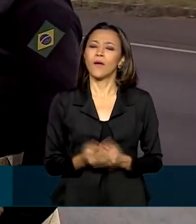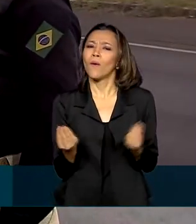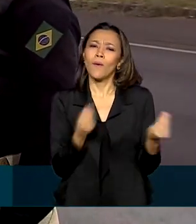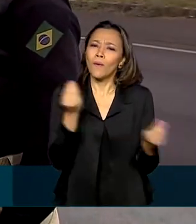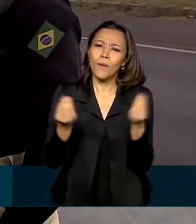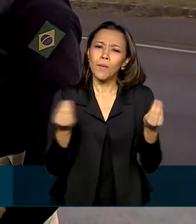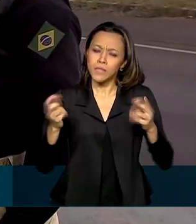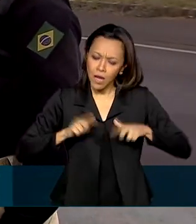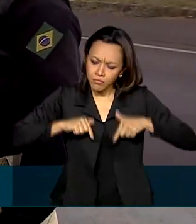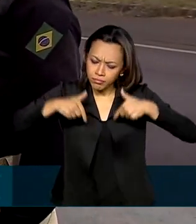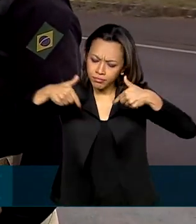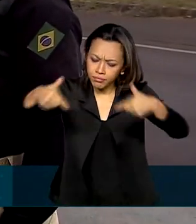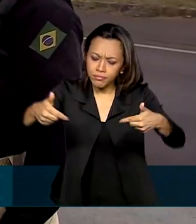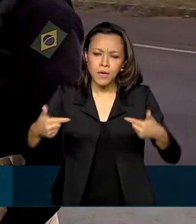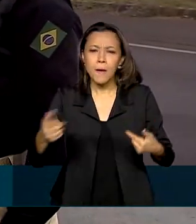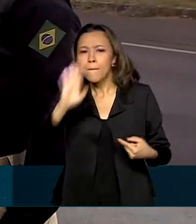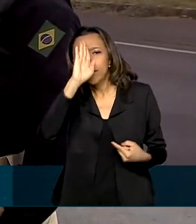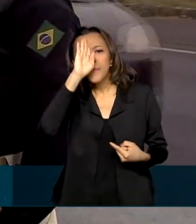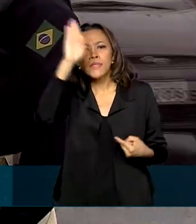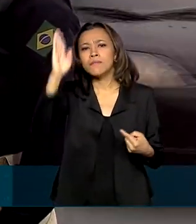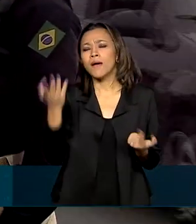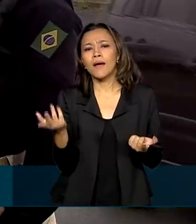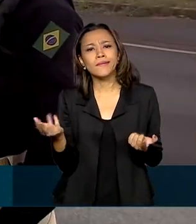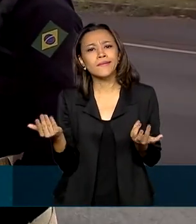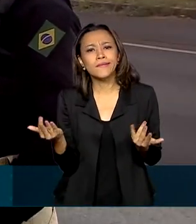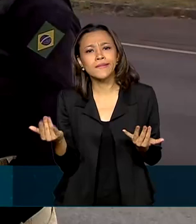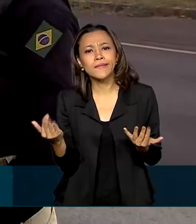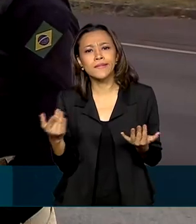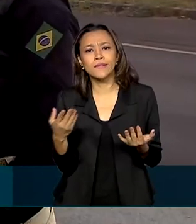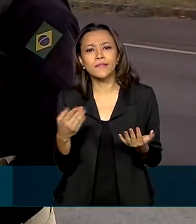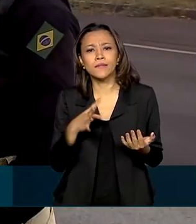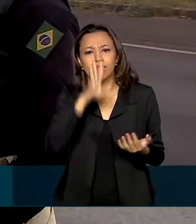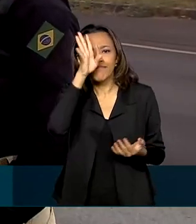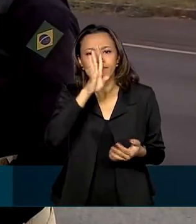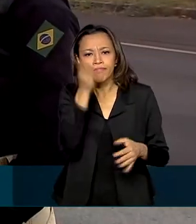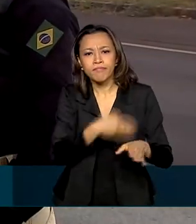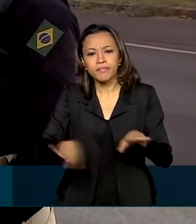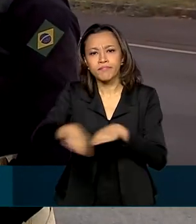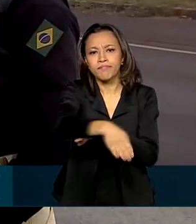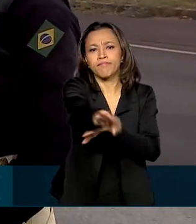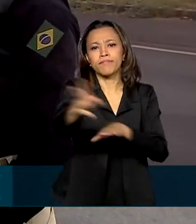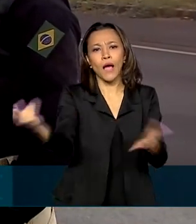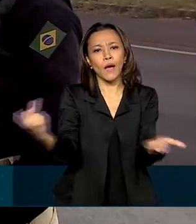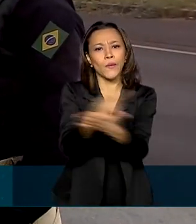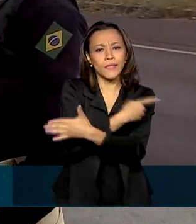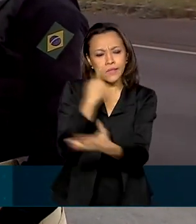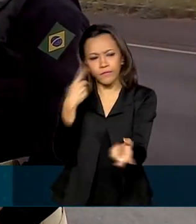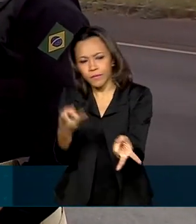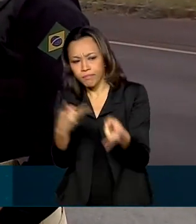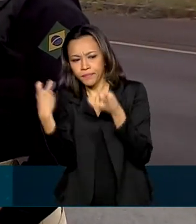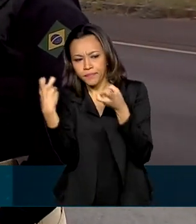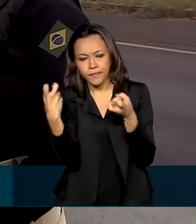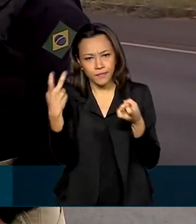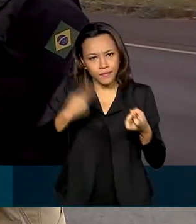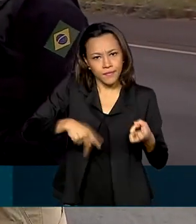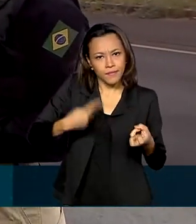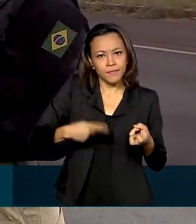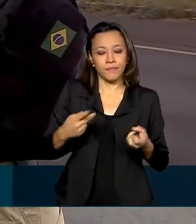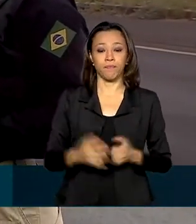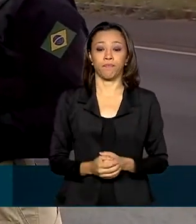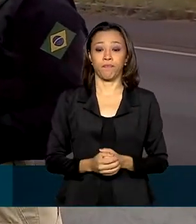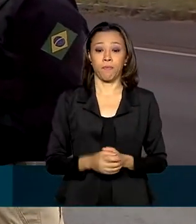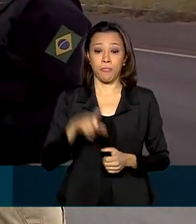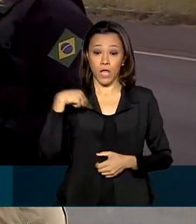é que está a operação até agora, quais são as principais infrações que foram verificadas pela PRF e com os motoristas? Nós